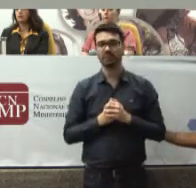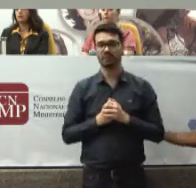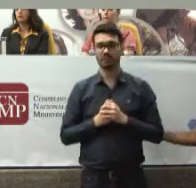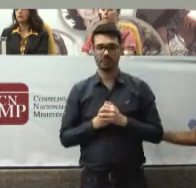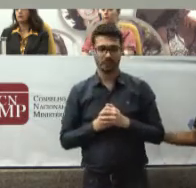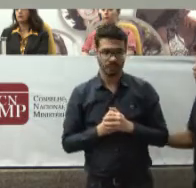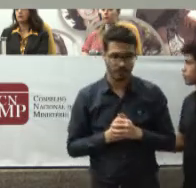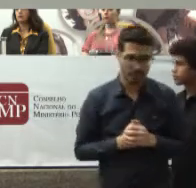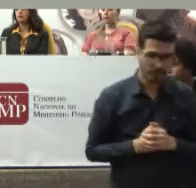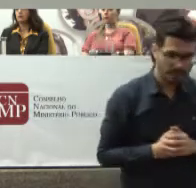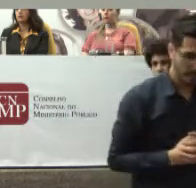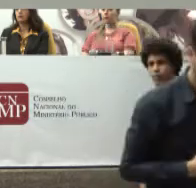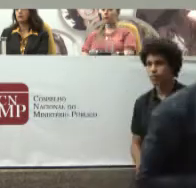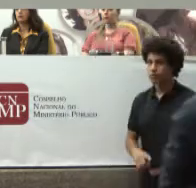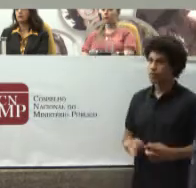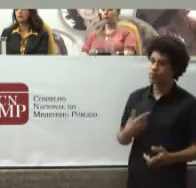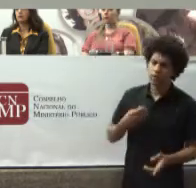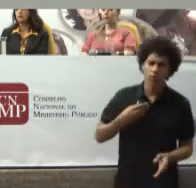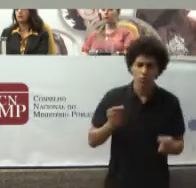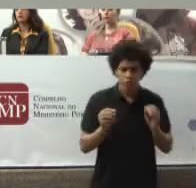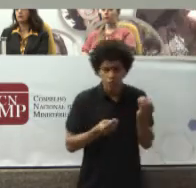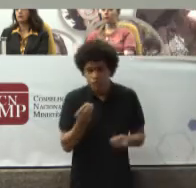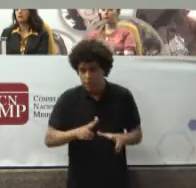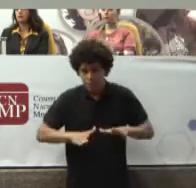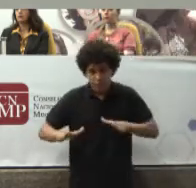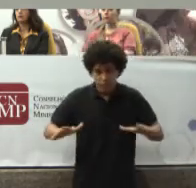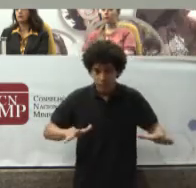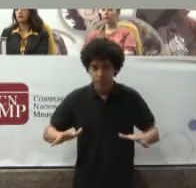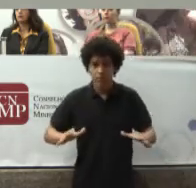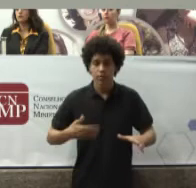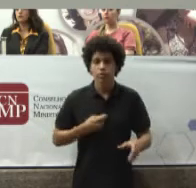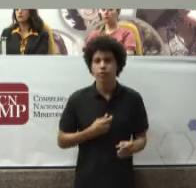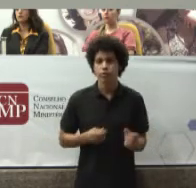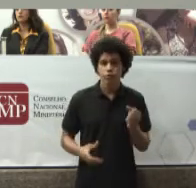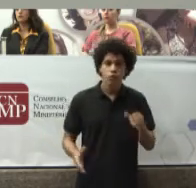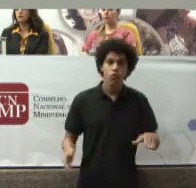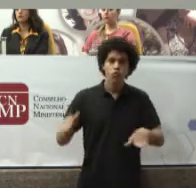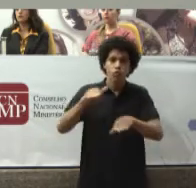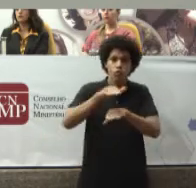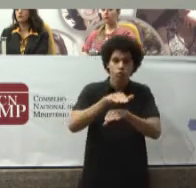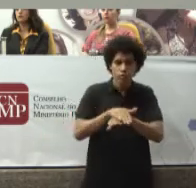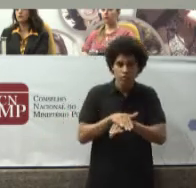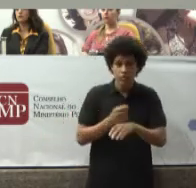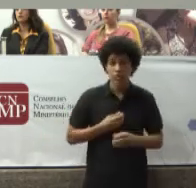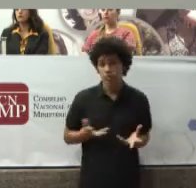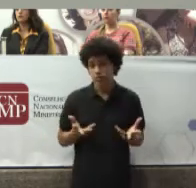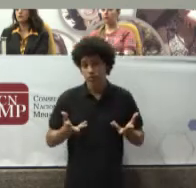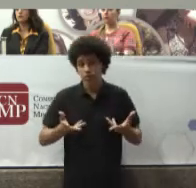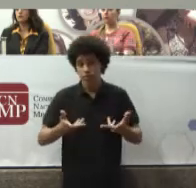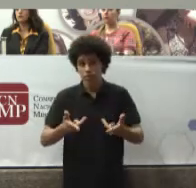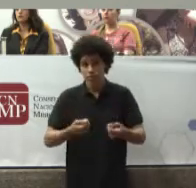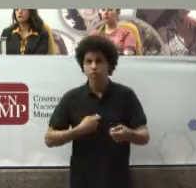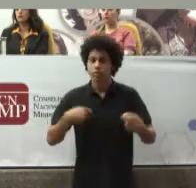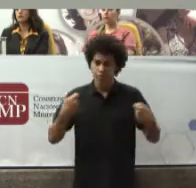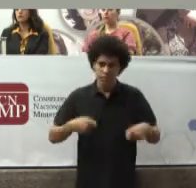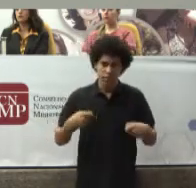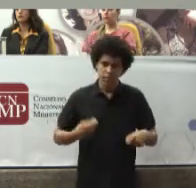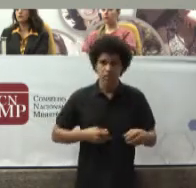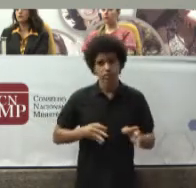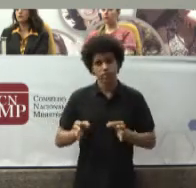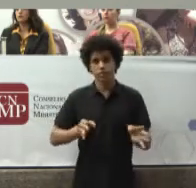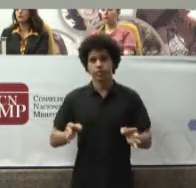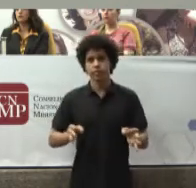Portanto Há medidas De acessibilidade Medidas De cobertura Medidas De qualidade Que precisam Ser